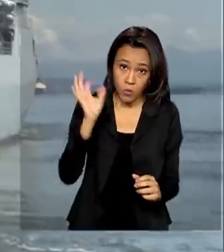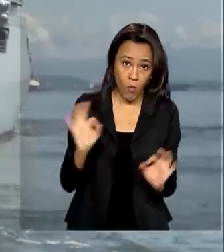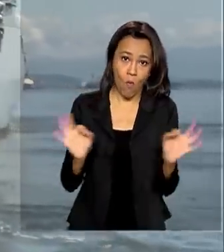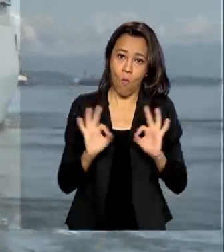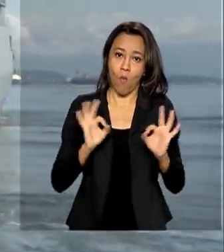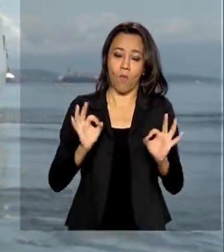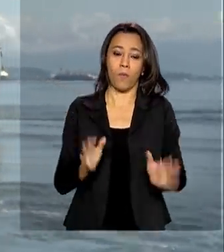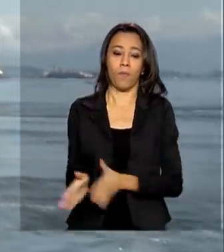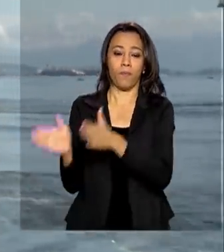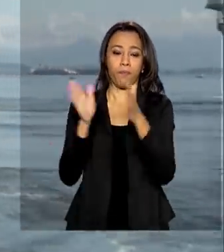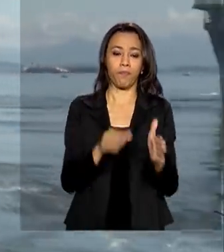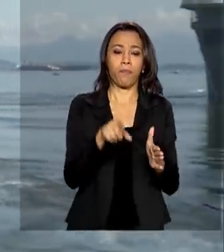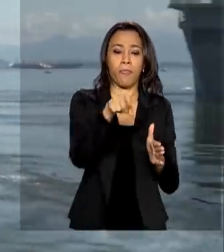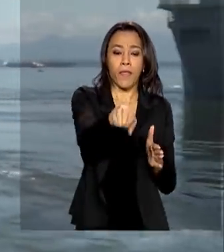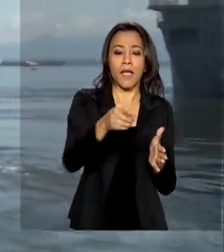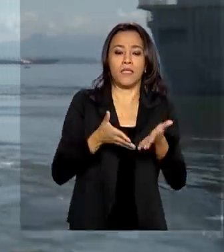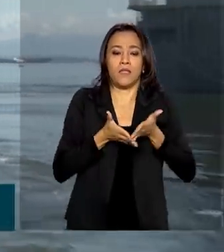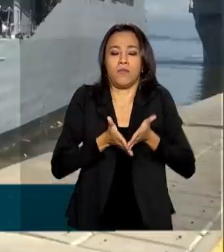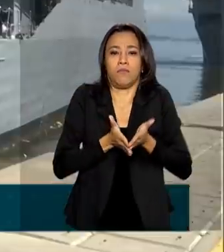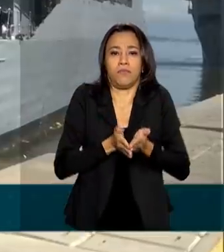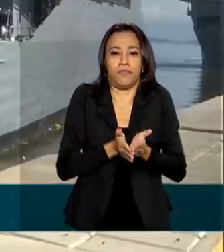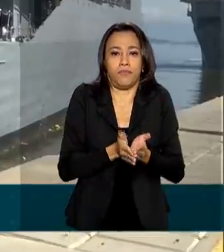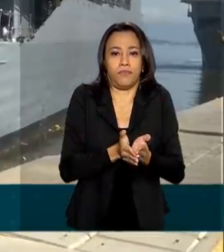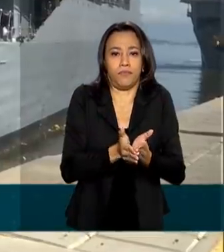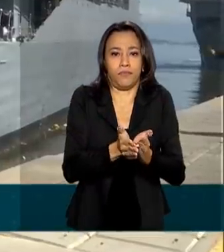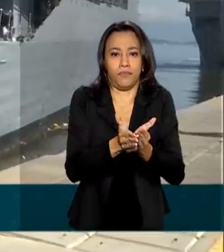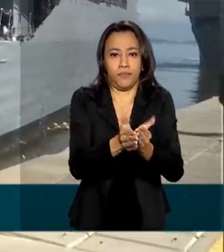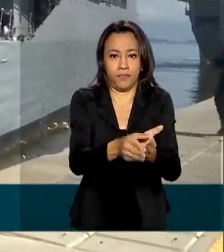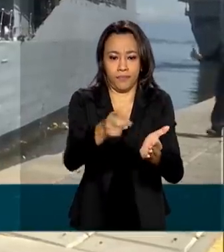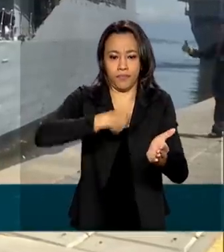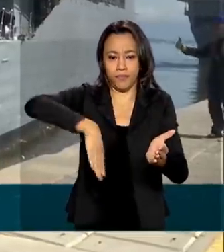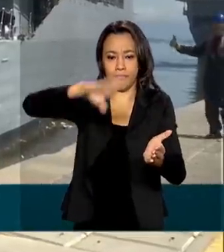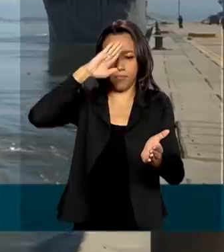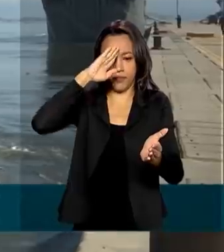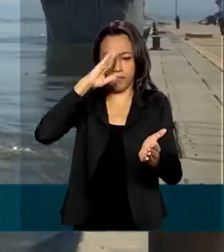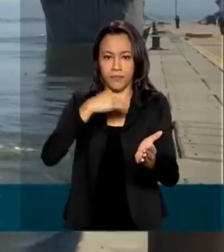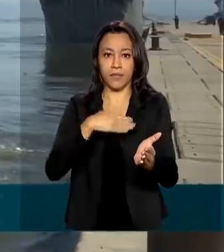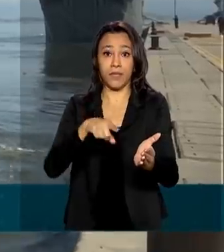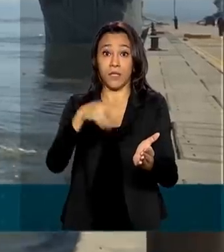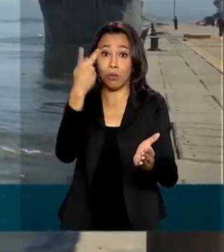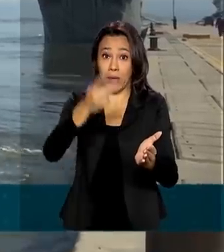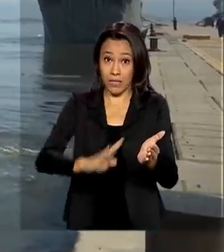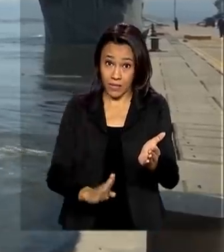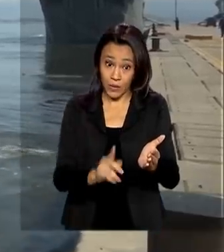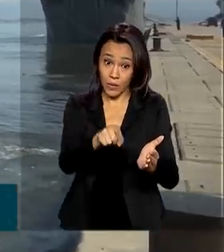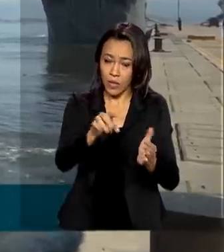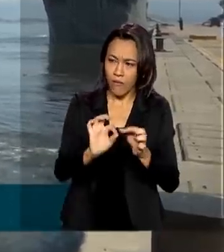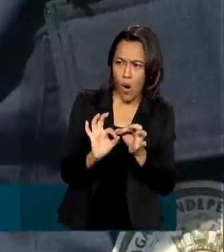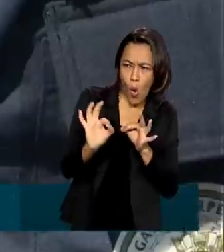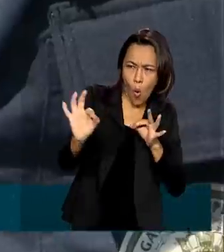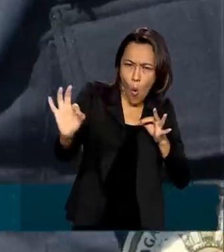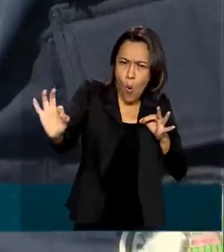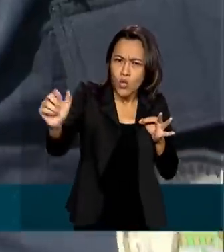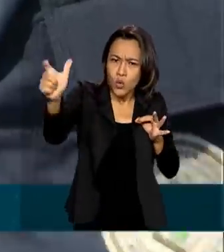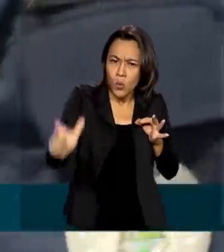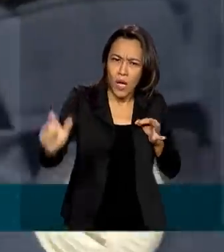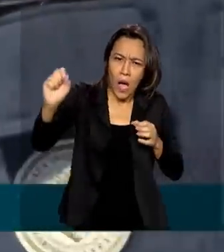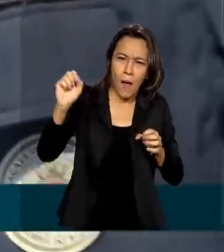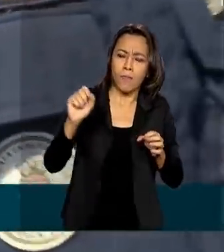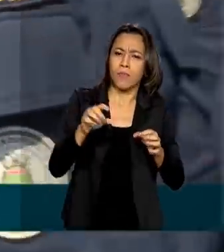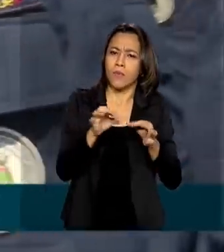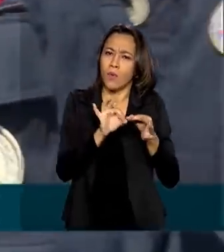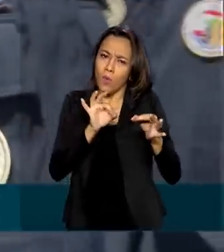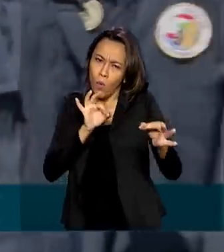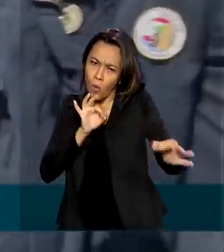A fragata Liberdade da Marinha do Brasil está no Mar do Líbano, mas estava distante do local da explosão. A